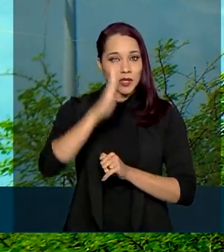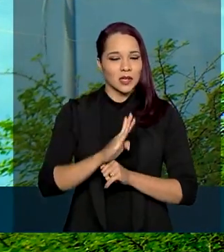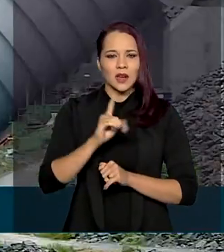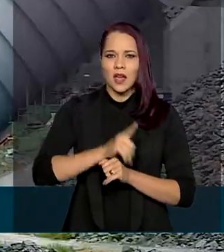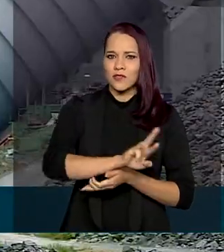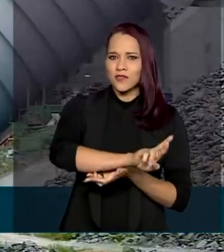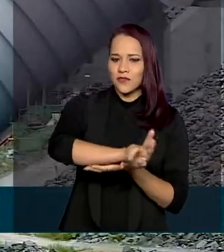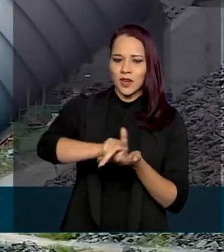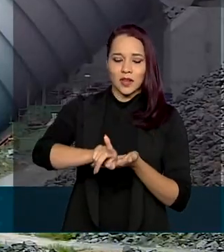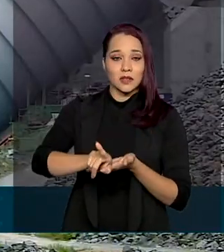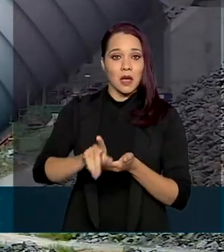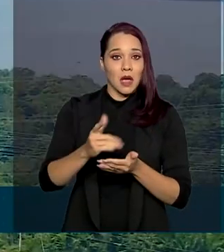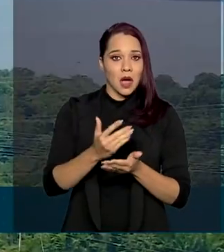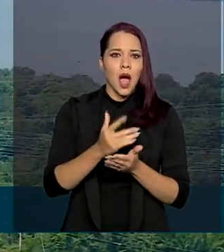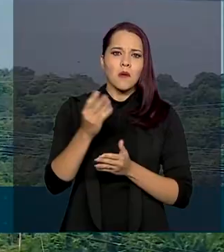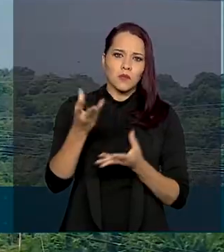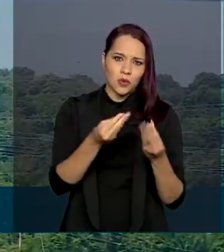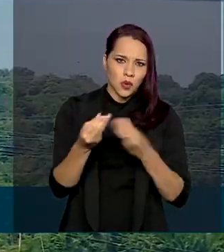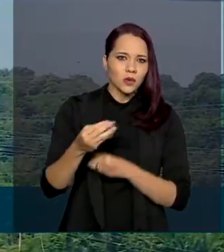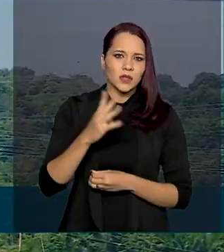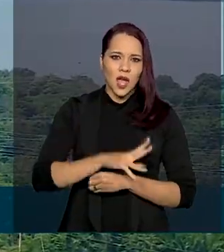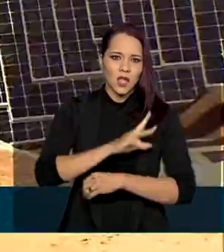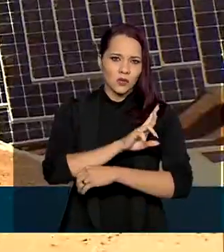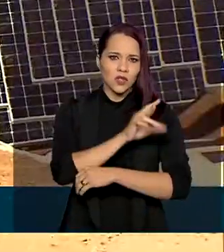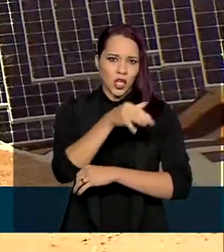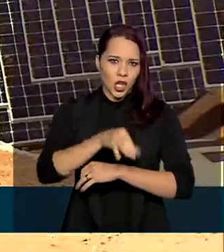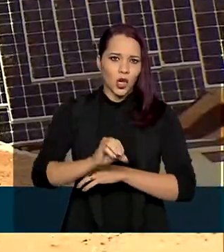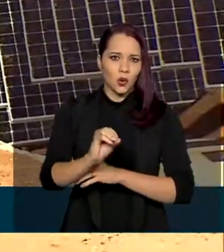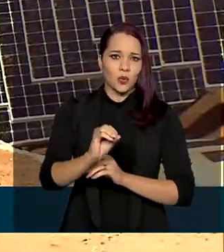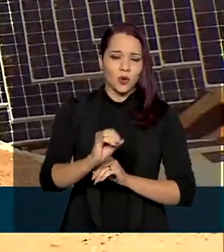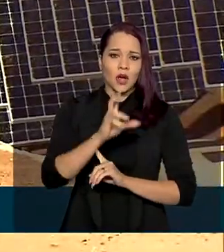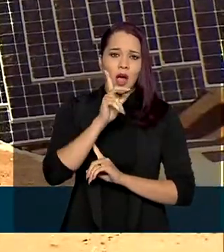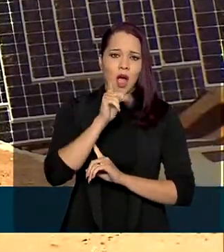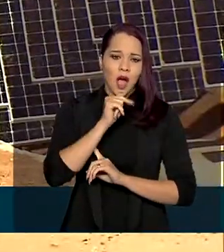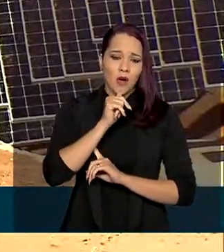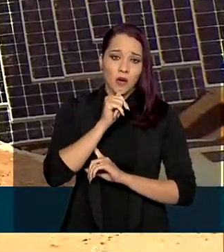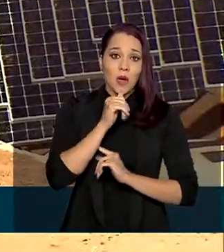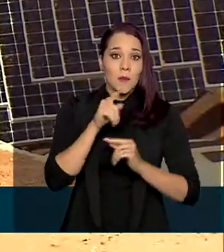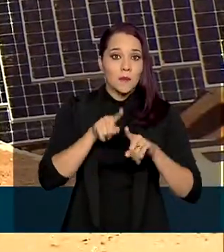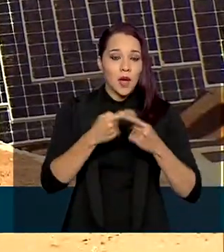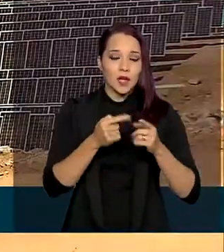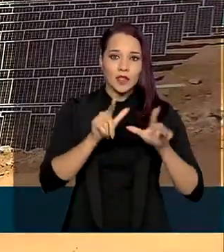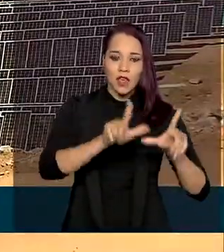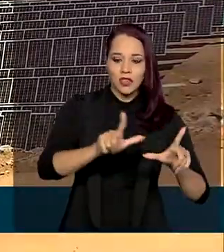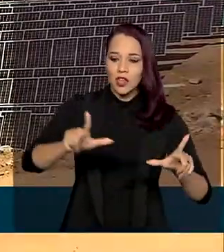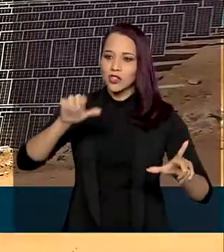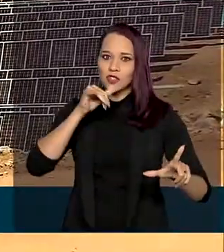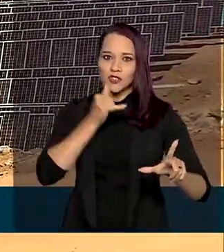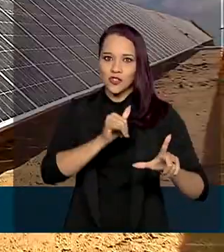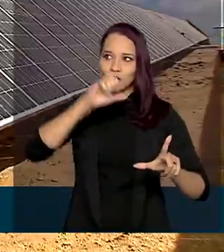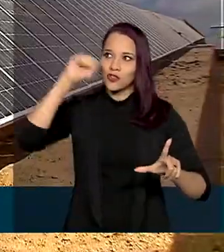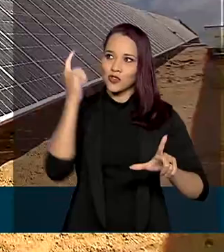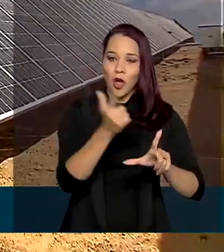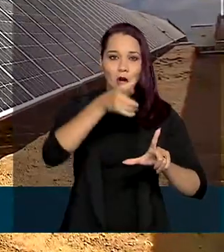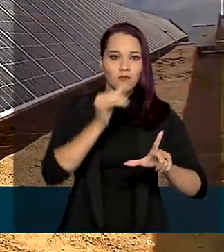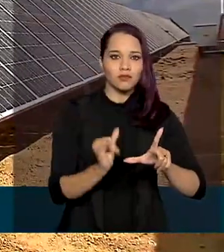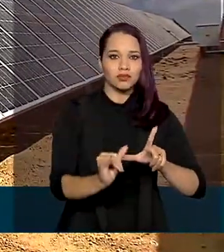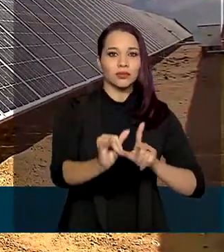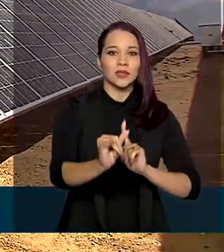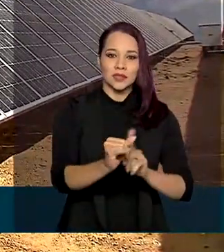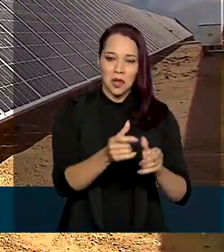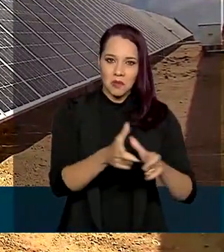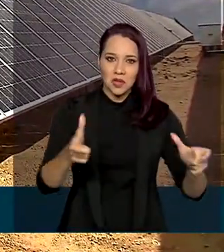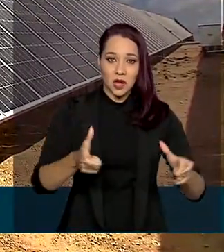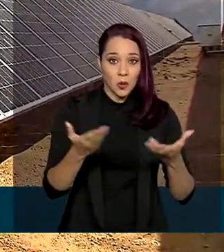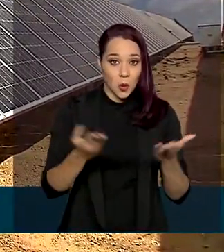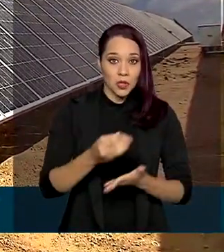diversa. A maior parte ainda vem dos rios, mas a participação da energia solar tem aumentado. Corresponde hoje